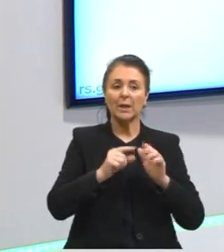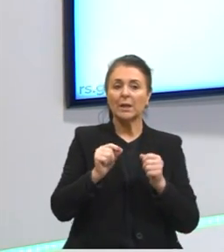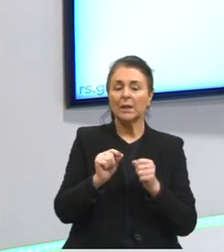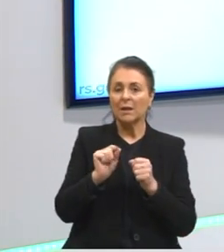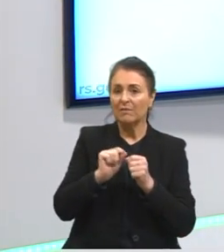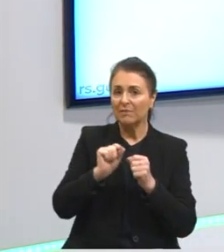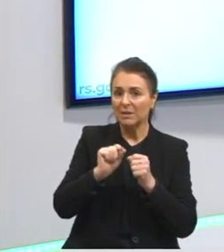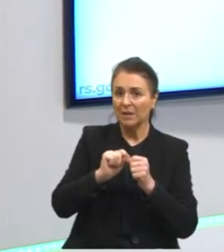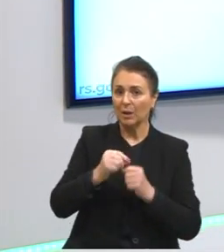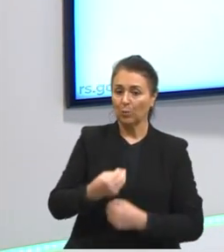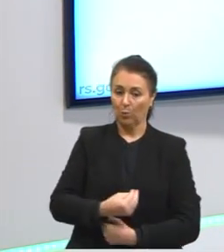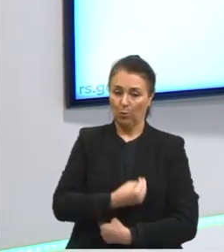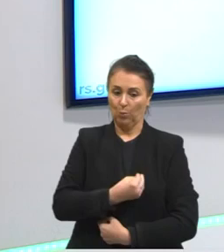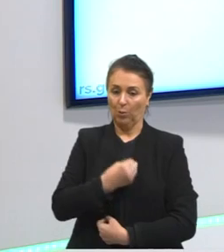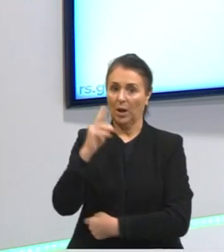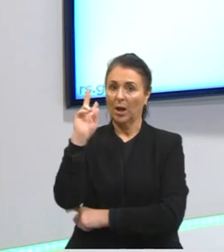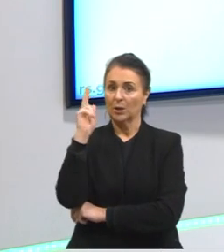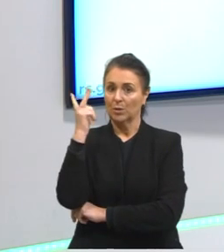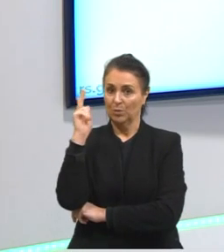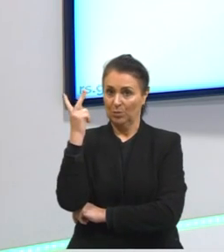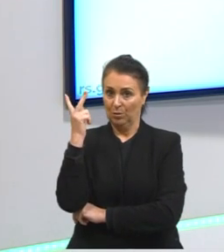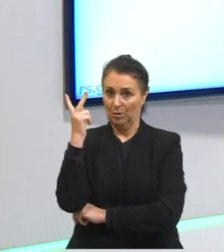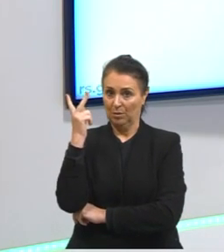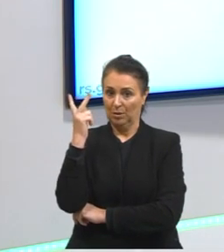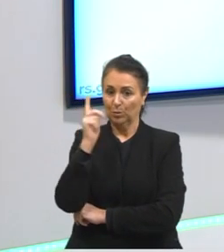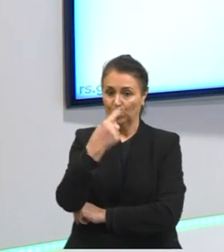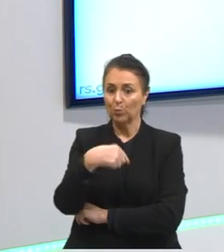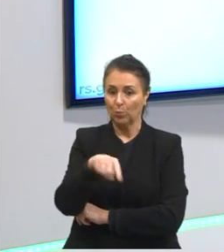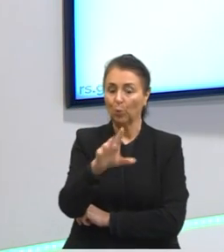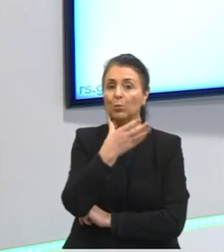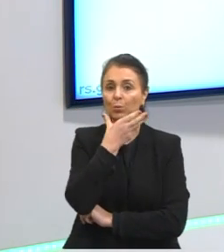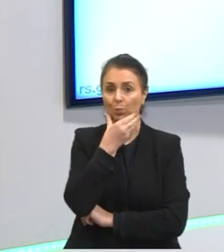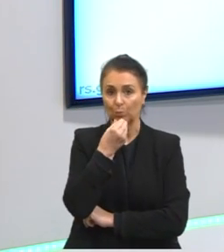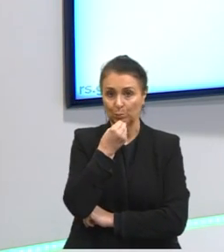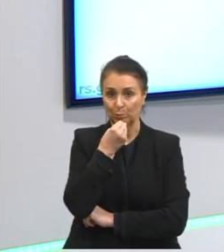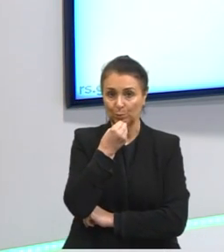biografia ou contando a biografia desse outro alguém,